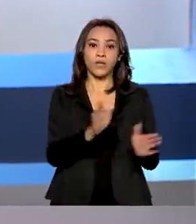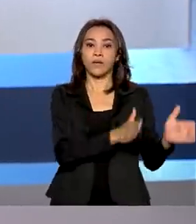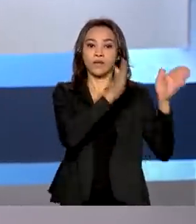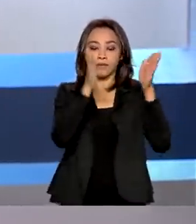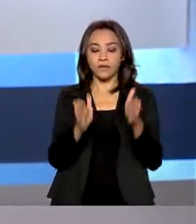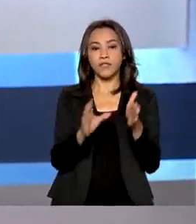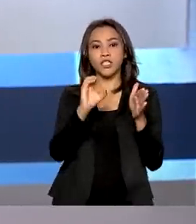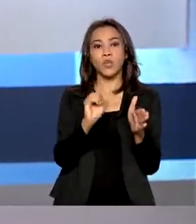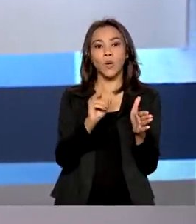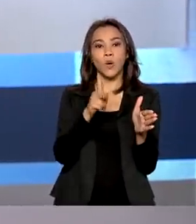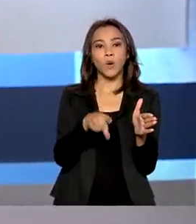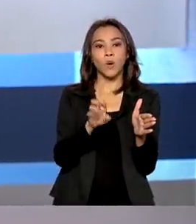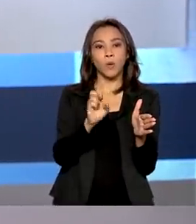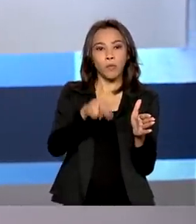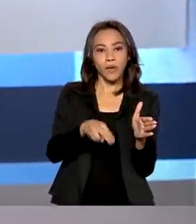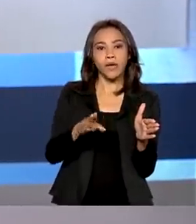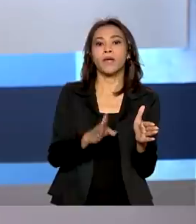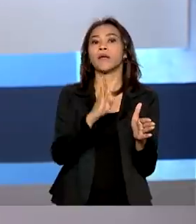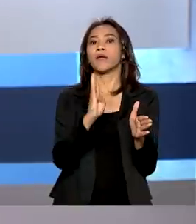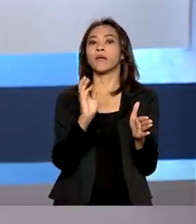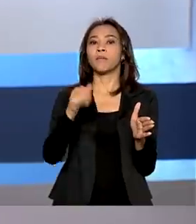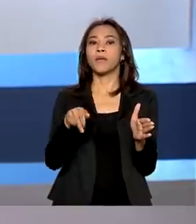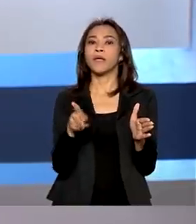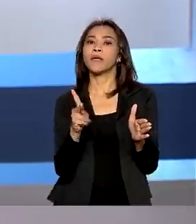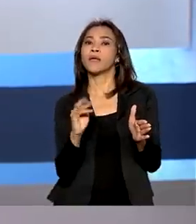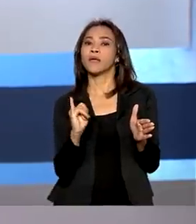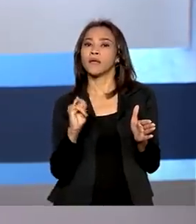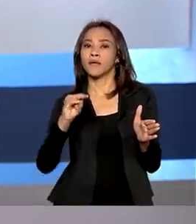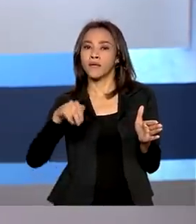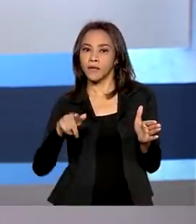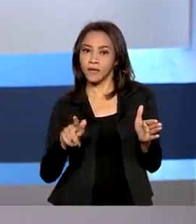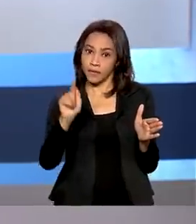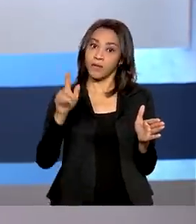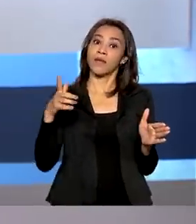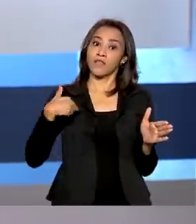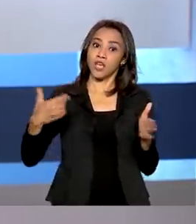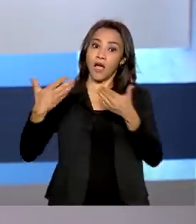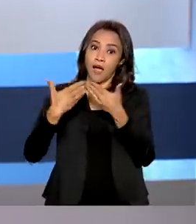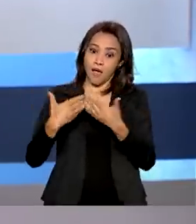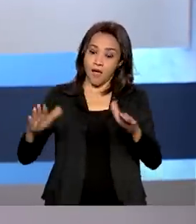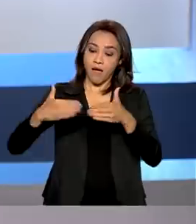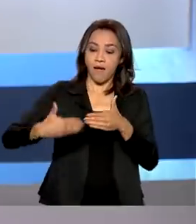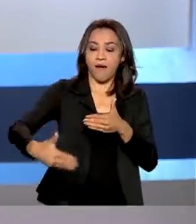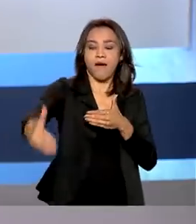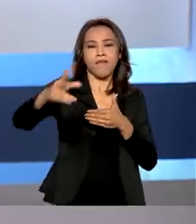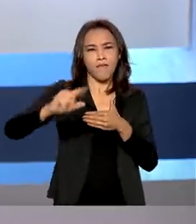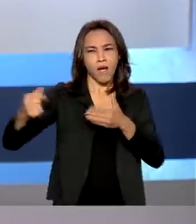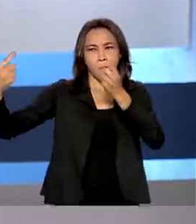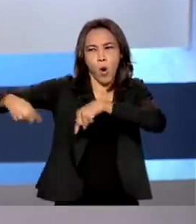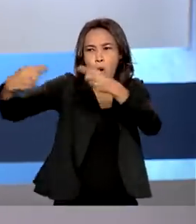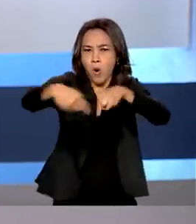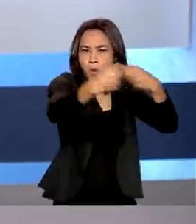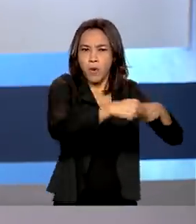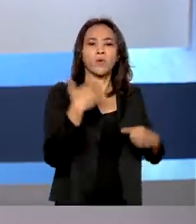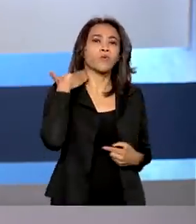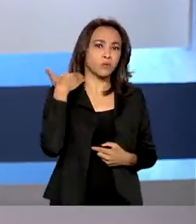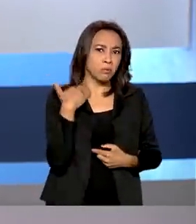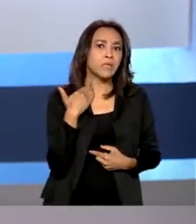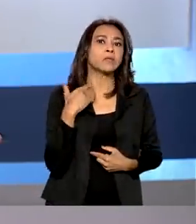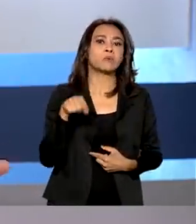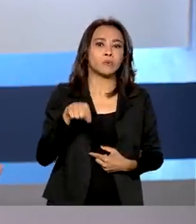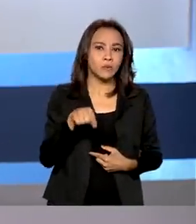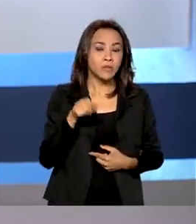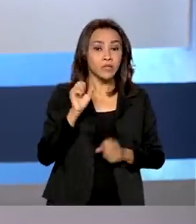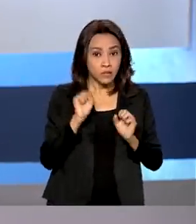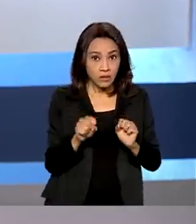já tem data marcada e será no fim deste mês. O sistema financeiro aberto deve aumentar a concorrência entre as instituições bancárias,